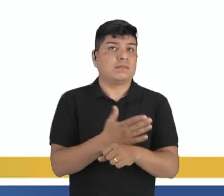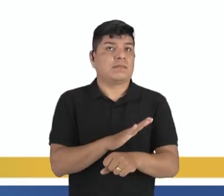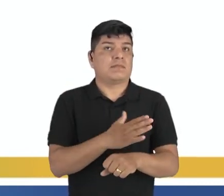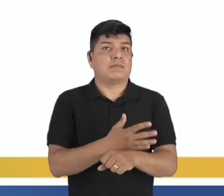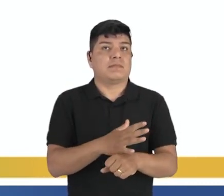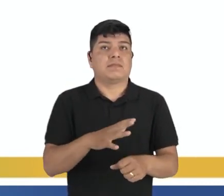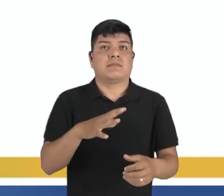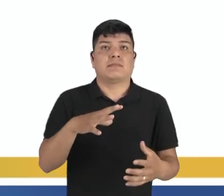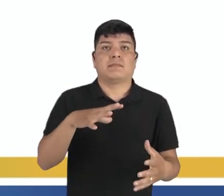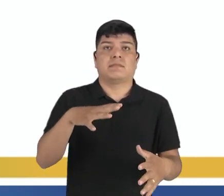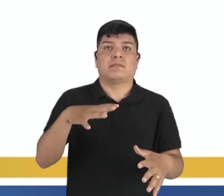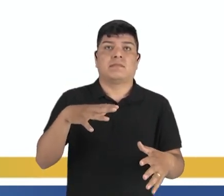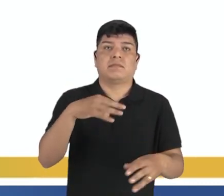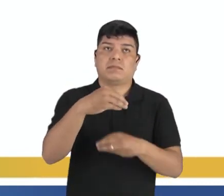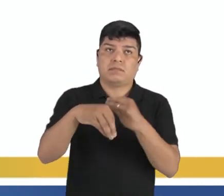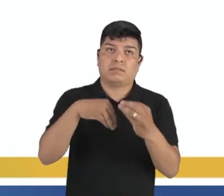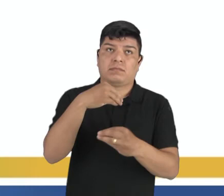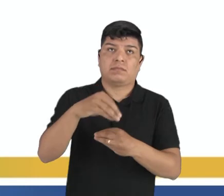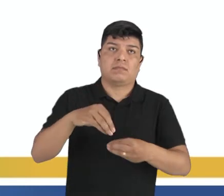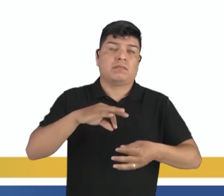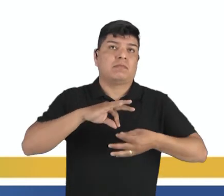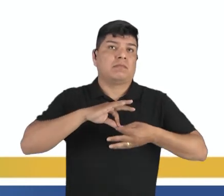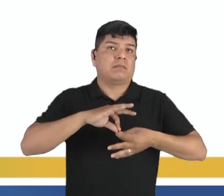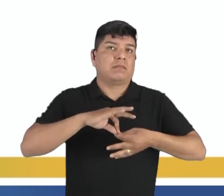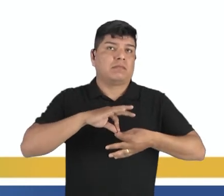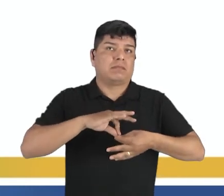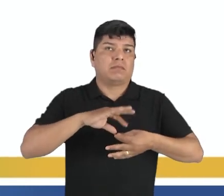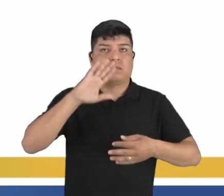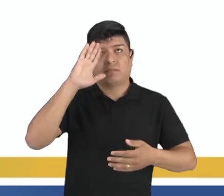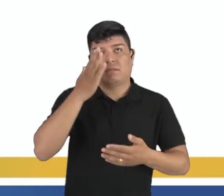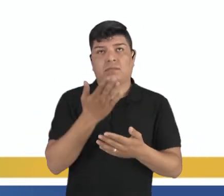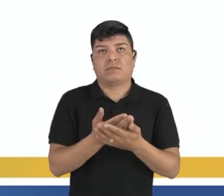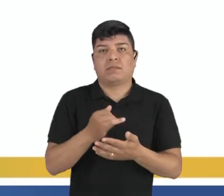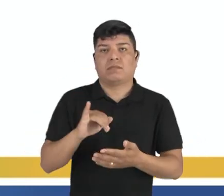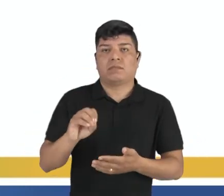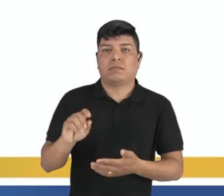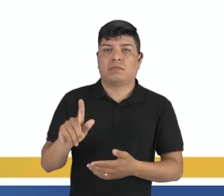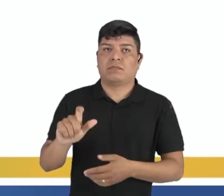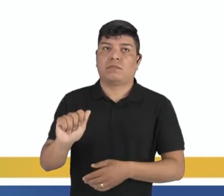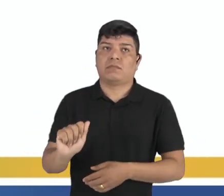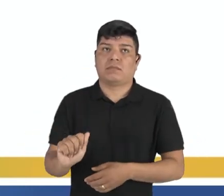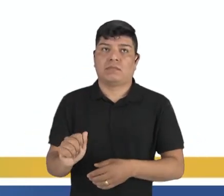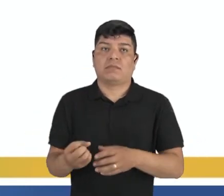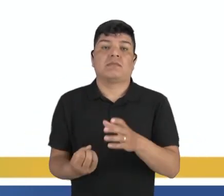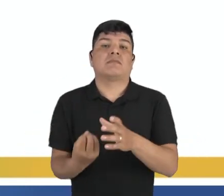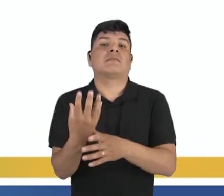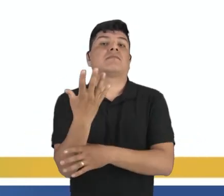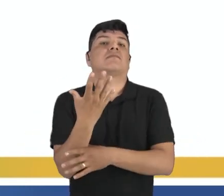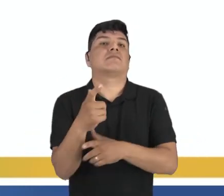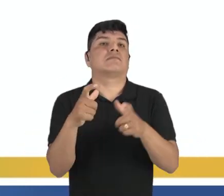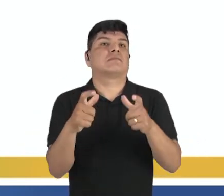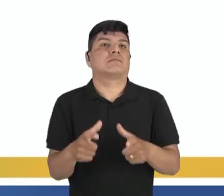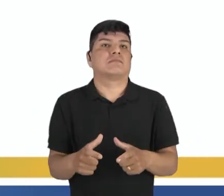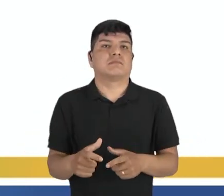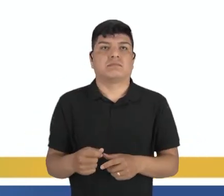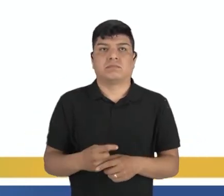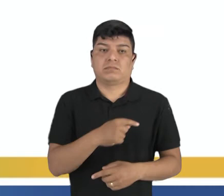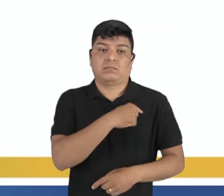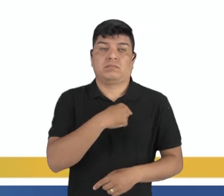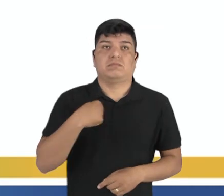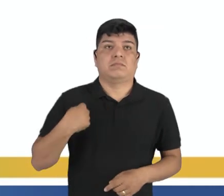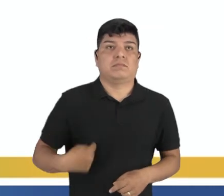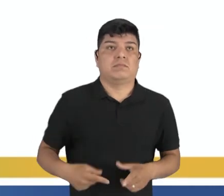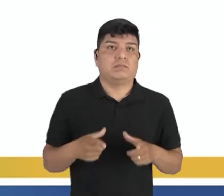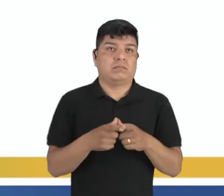que engloba os campos espirituais. Acredita-se que a ioga nasceu letra A na China, no